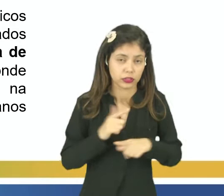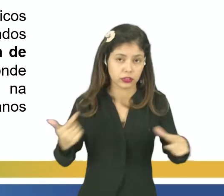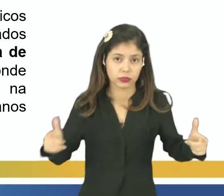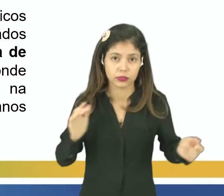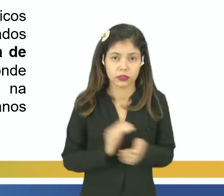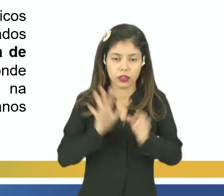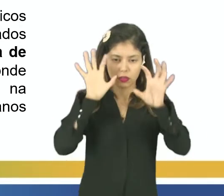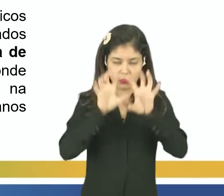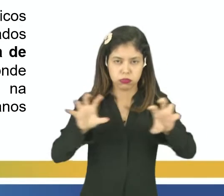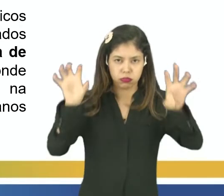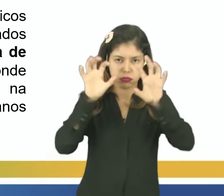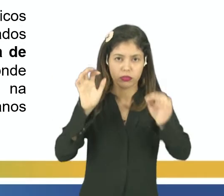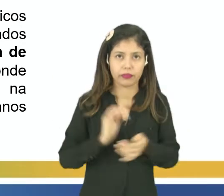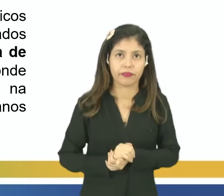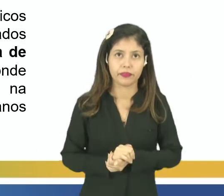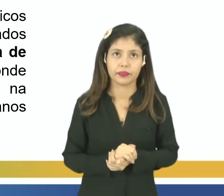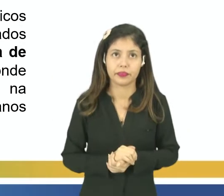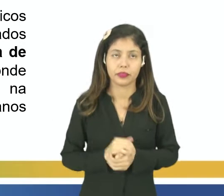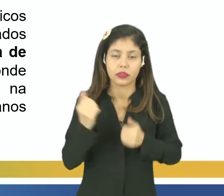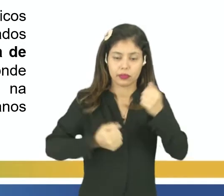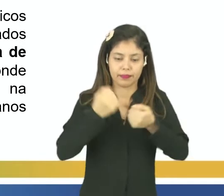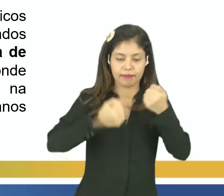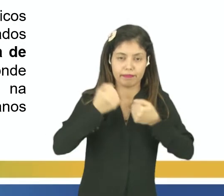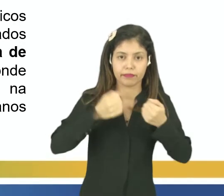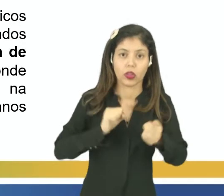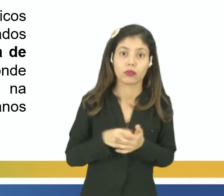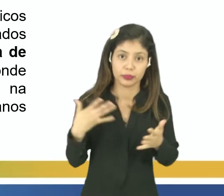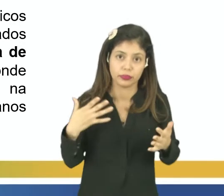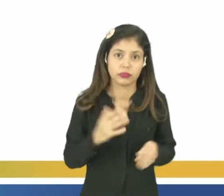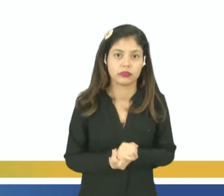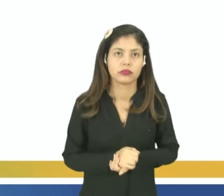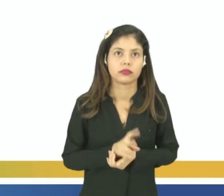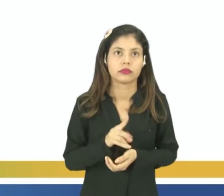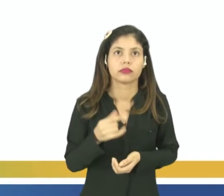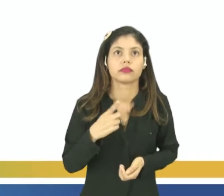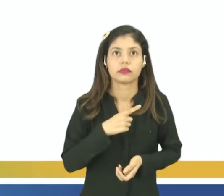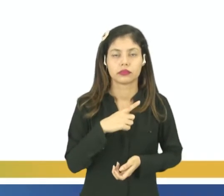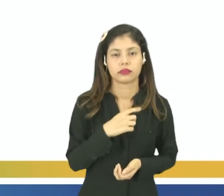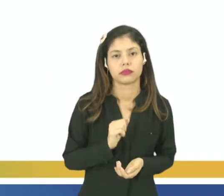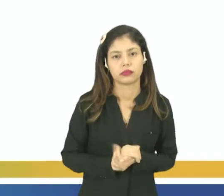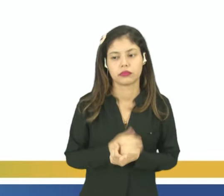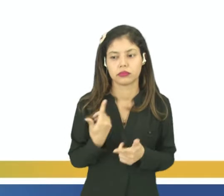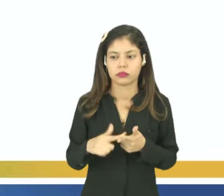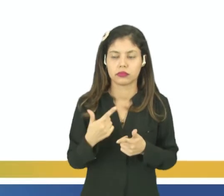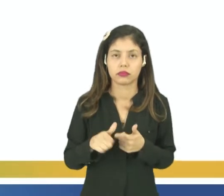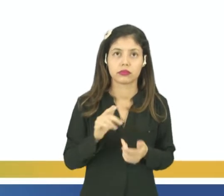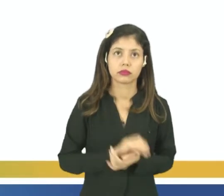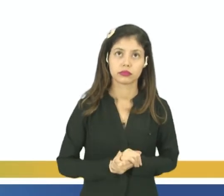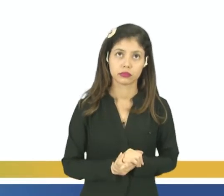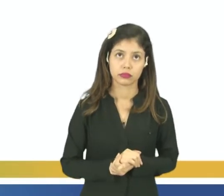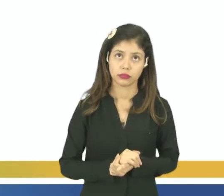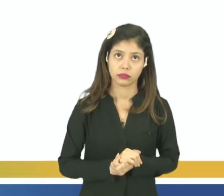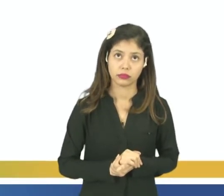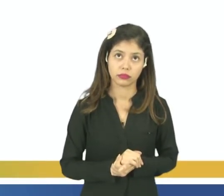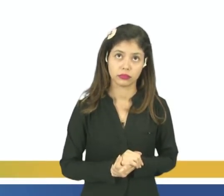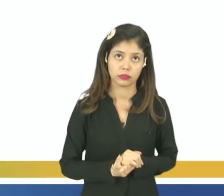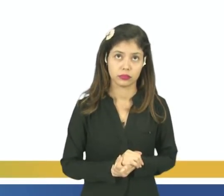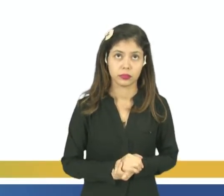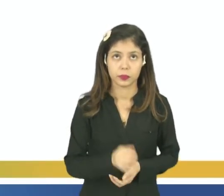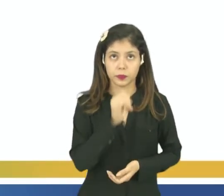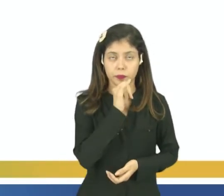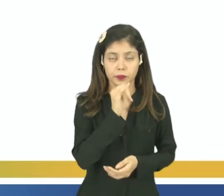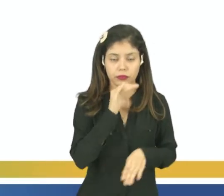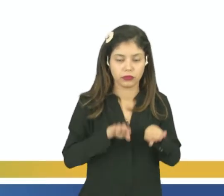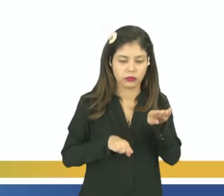carbônico, quando, por exemplo, tem muitos carros circulando em uma cidade. Isso vai repercutir em alguma consequência. Aqui a gente tem o exemplo da